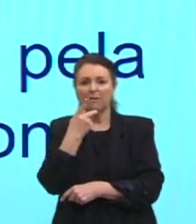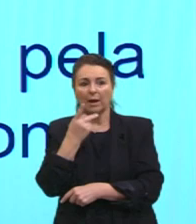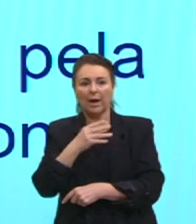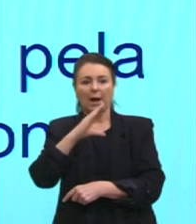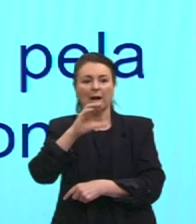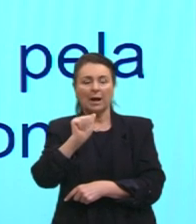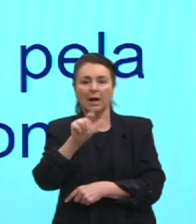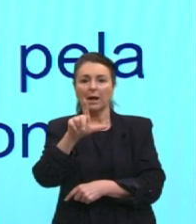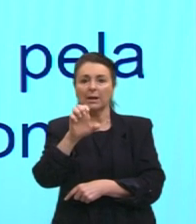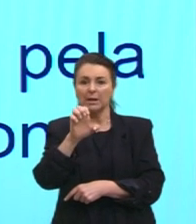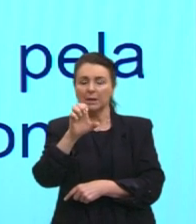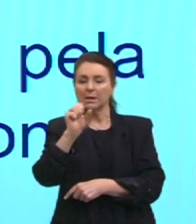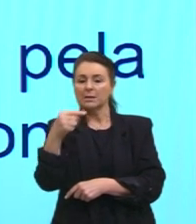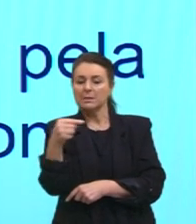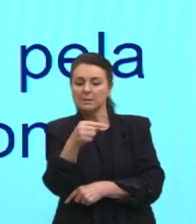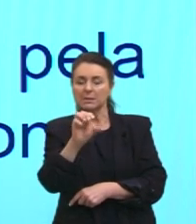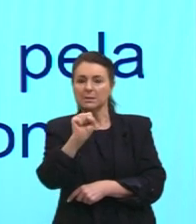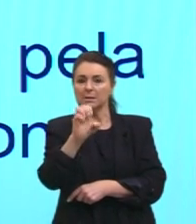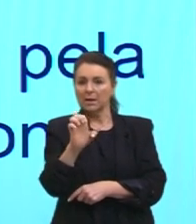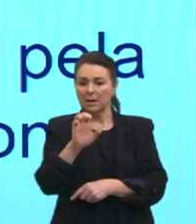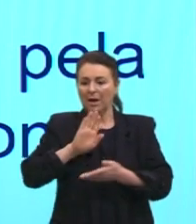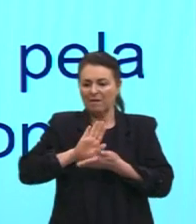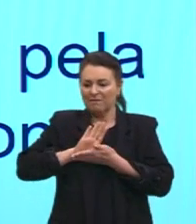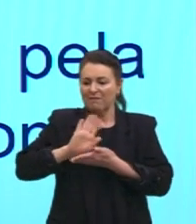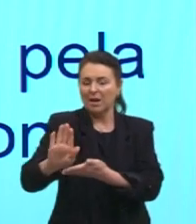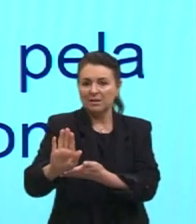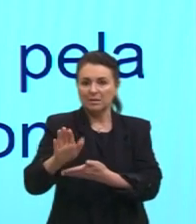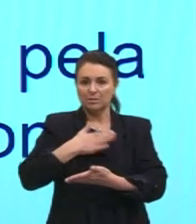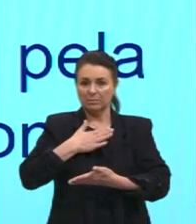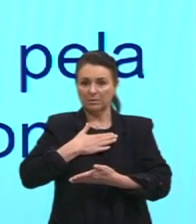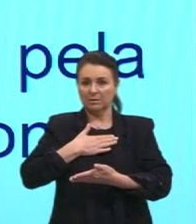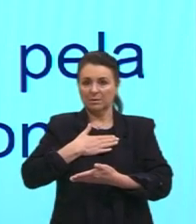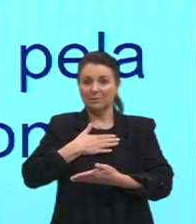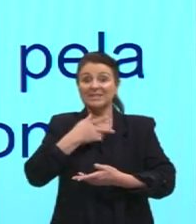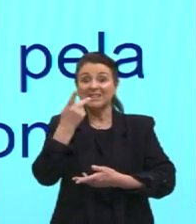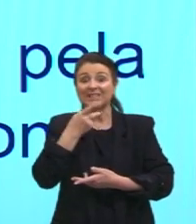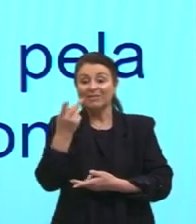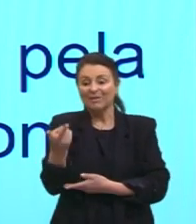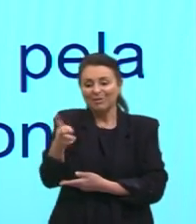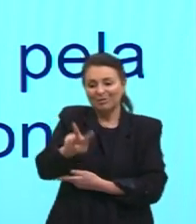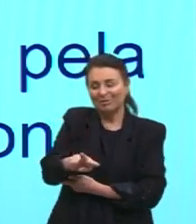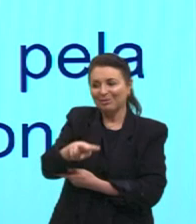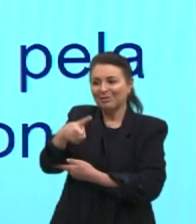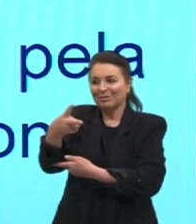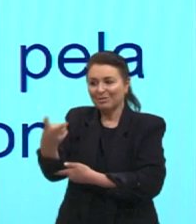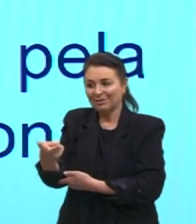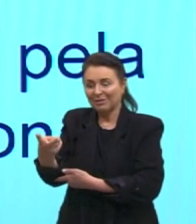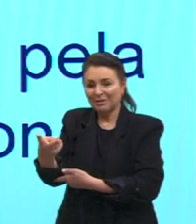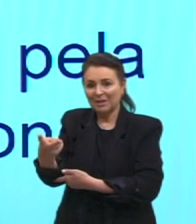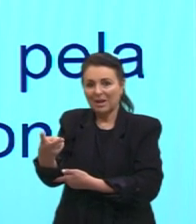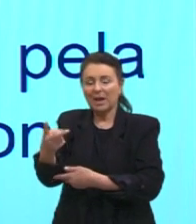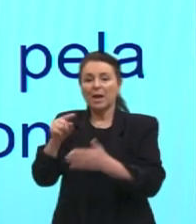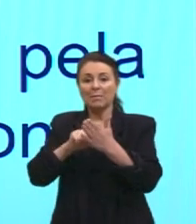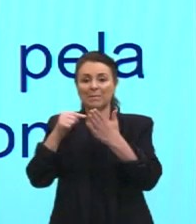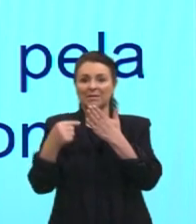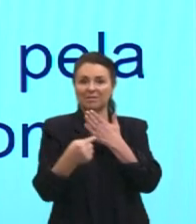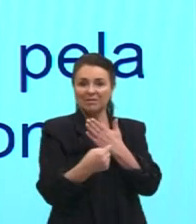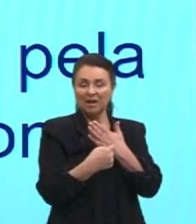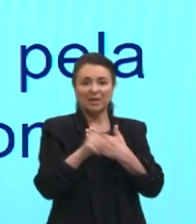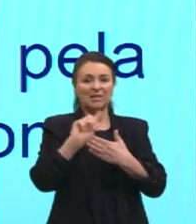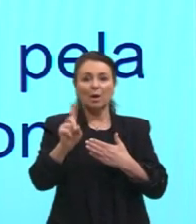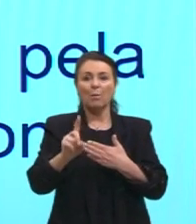cálice de vinho tinto de sangue, mas ele está usando a dubidade para tentar passar pela censura, porque não é o cálice